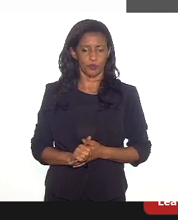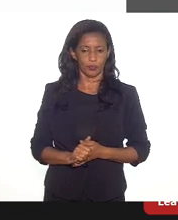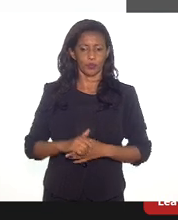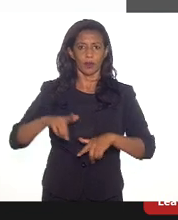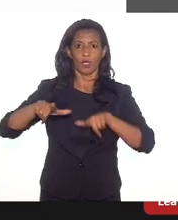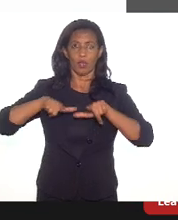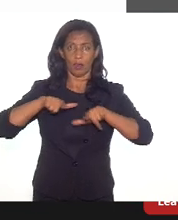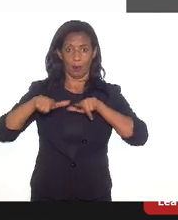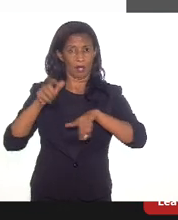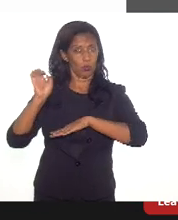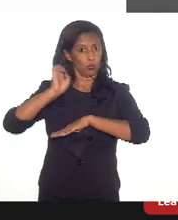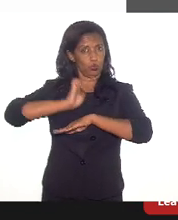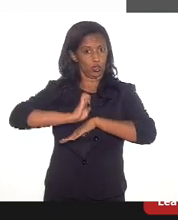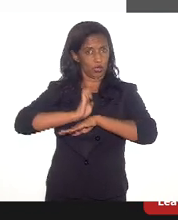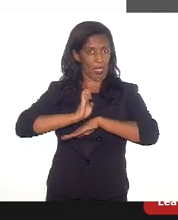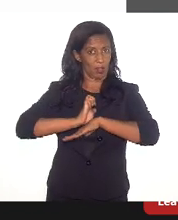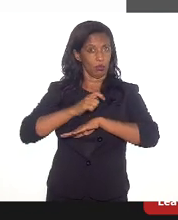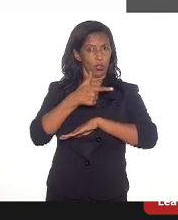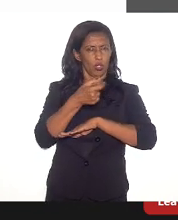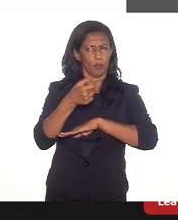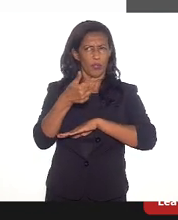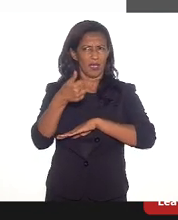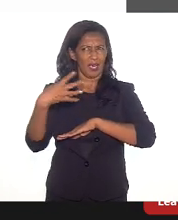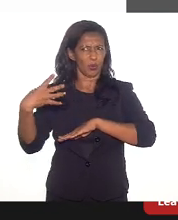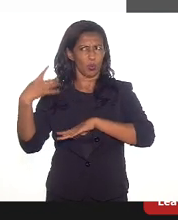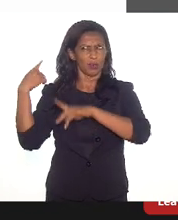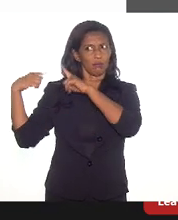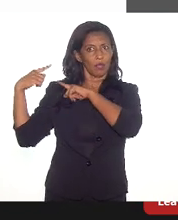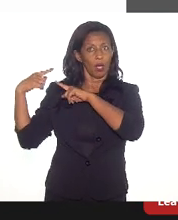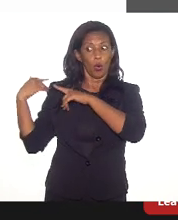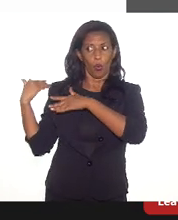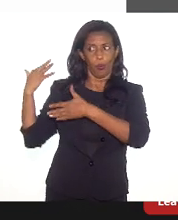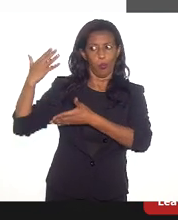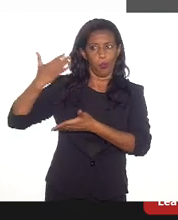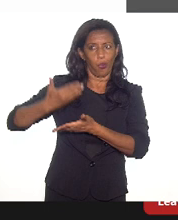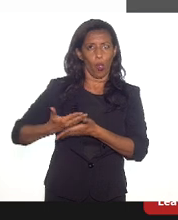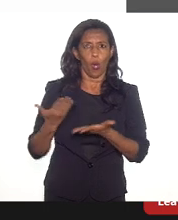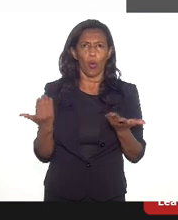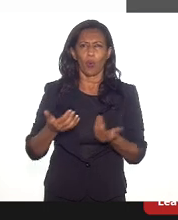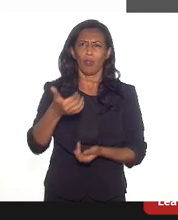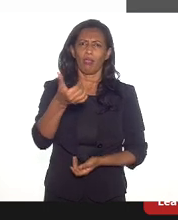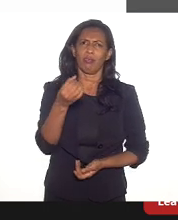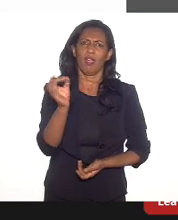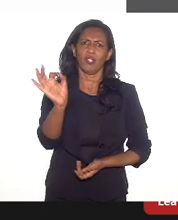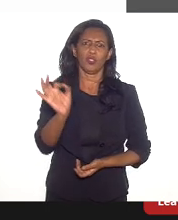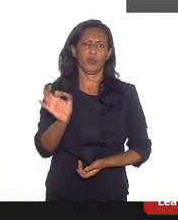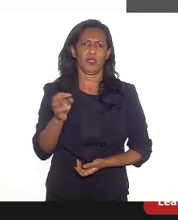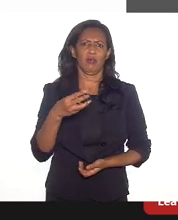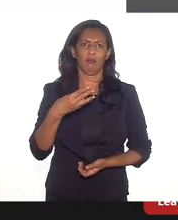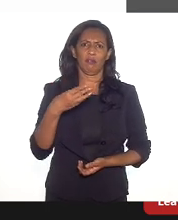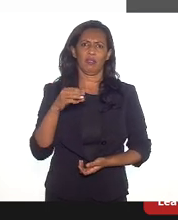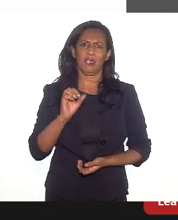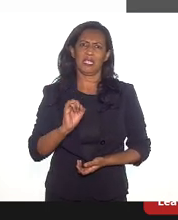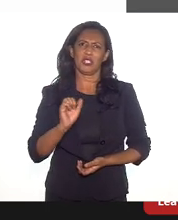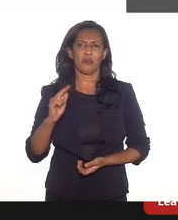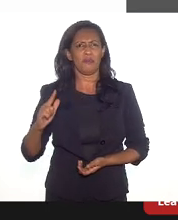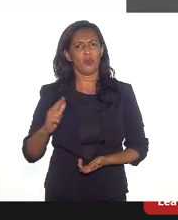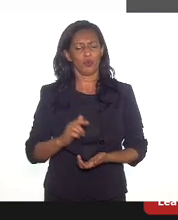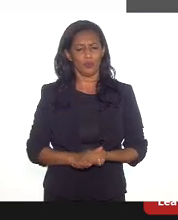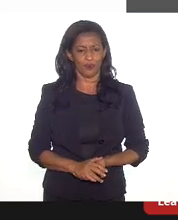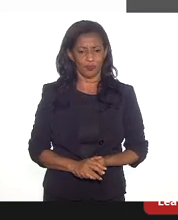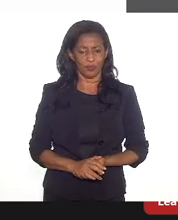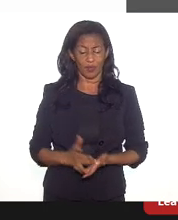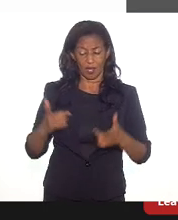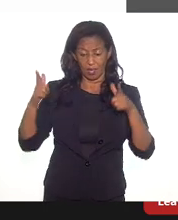trabalhadores do Estado em 2014. Hoje nós temos 10% disso, temos 3 mil. E